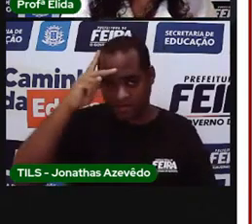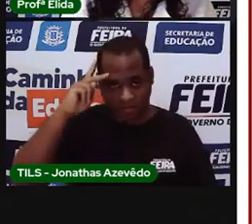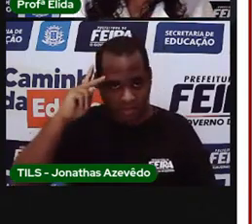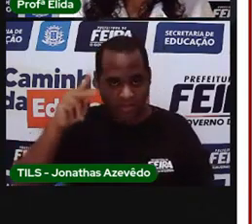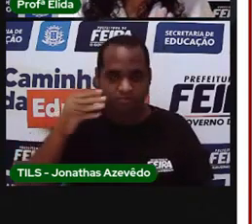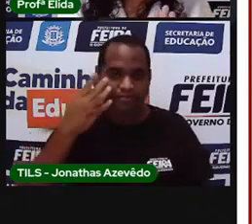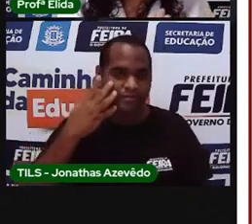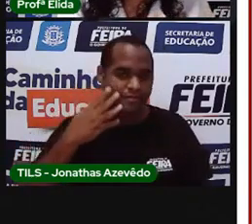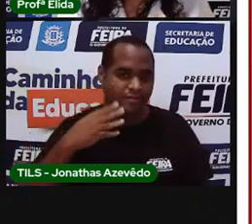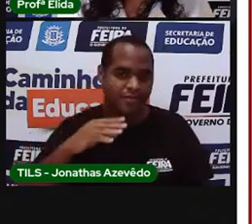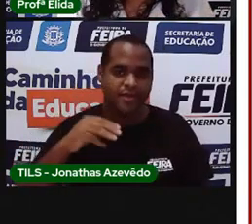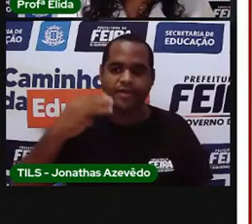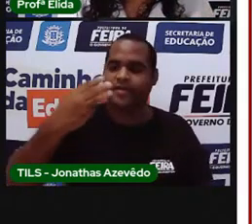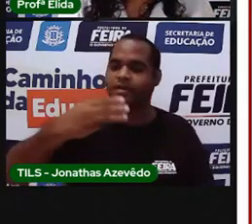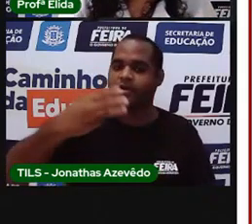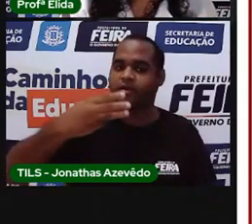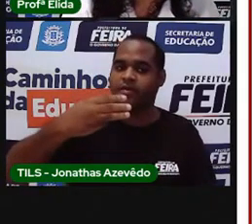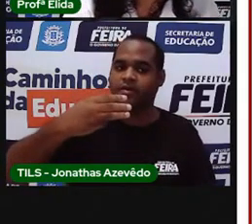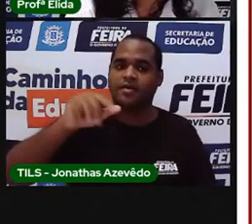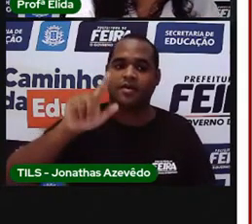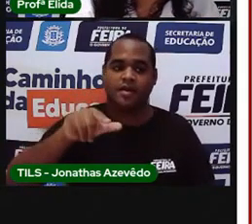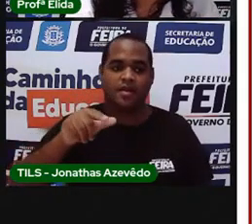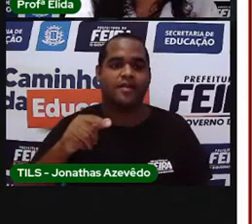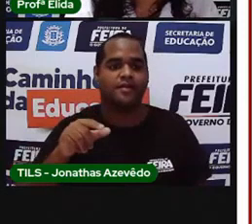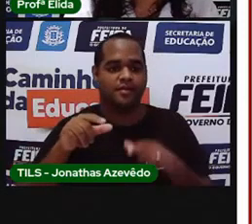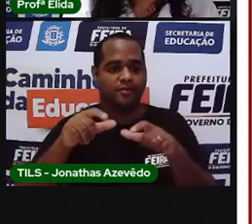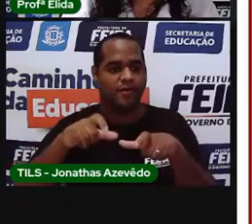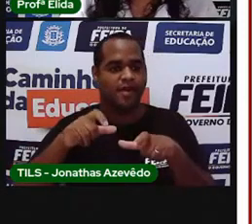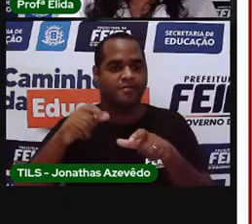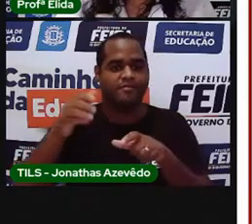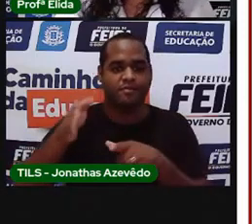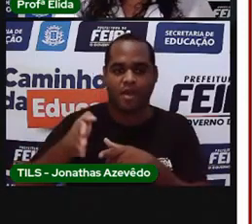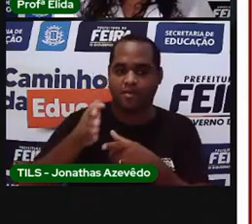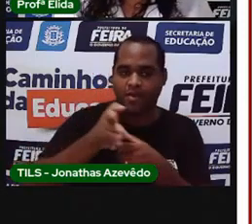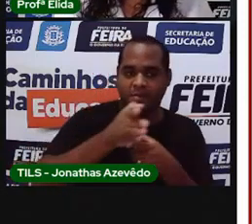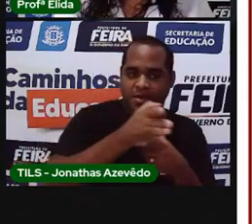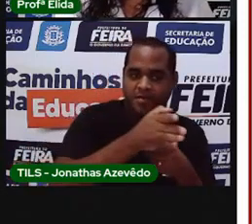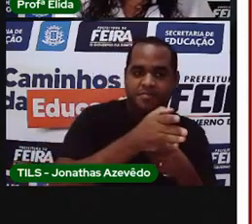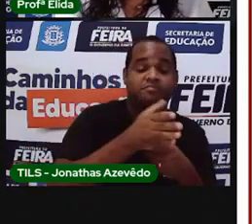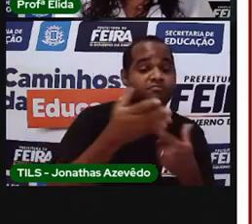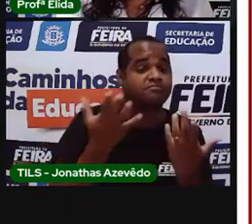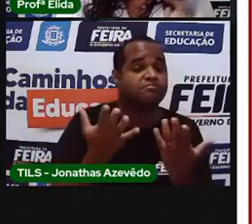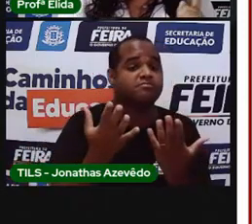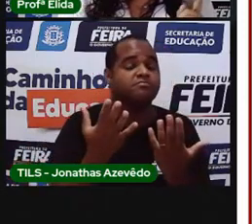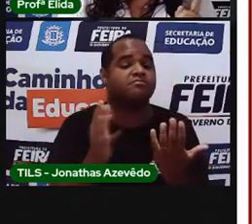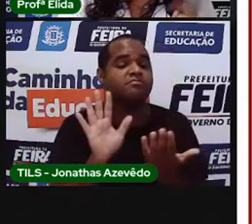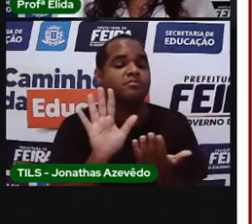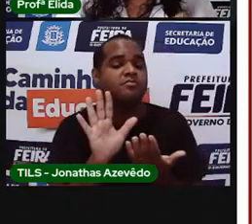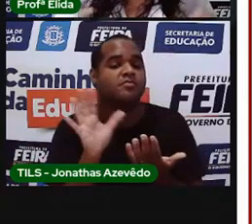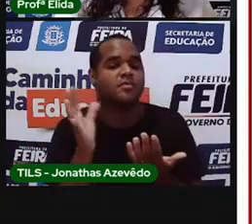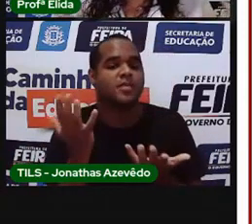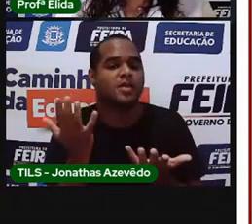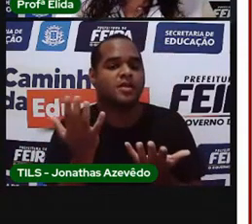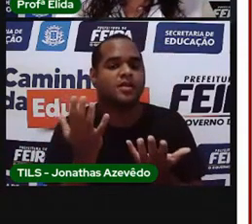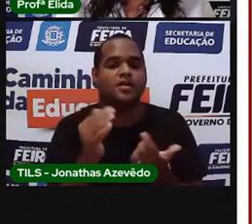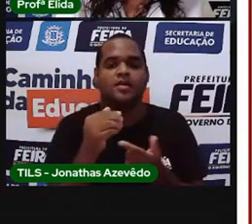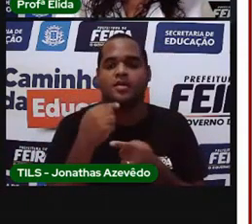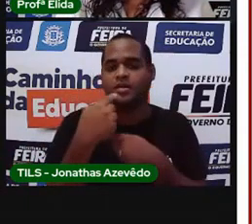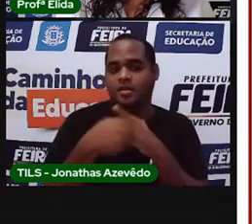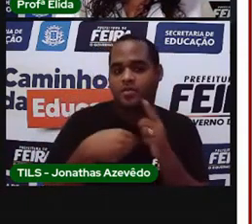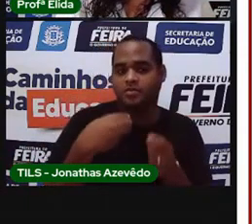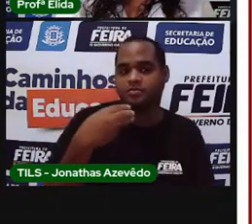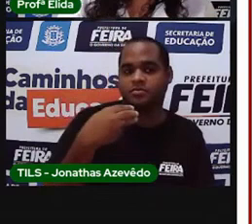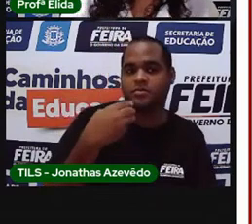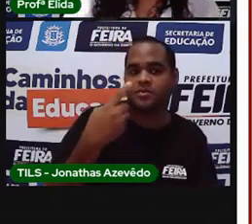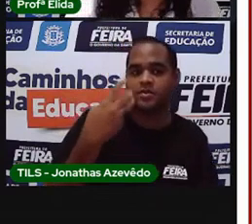Ela ocupa o terceiro lugar na ordem. Mas, e depois do